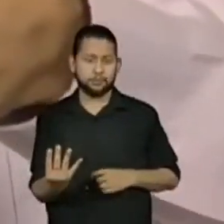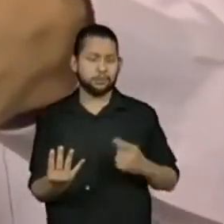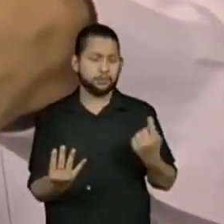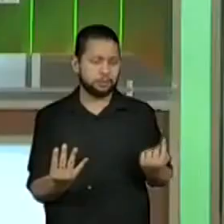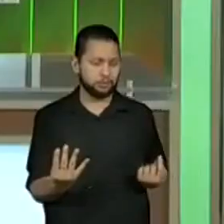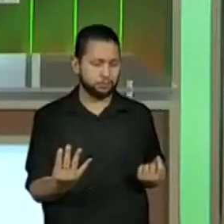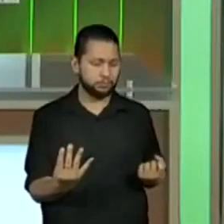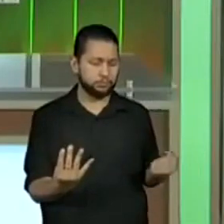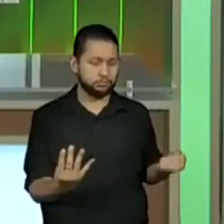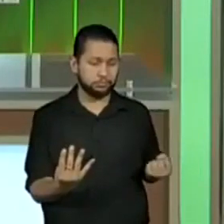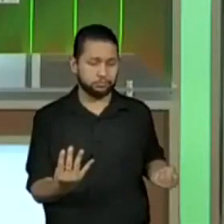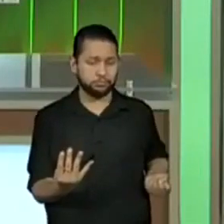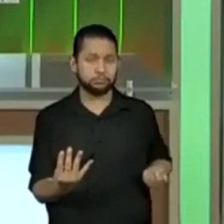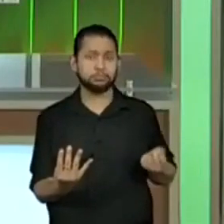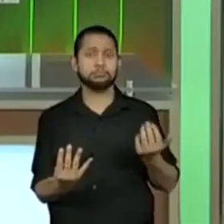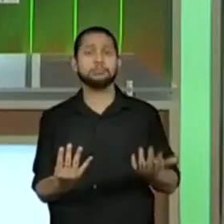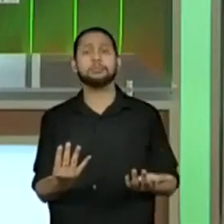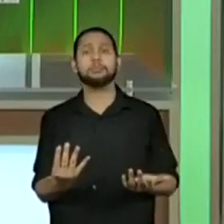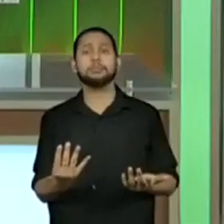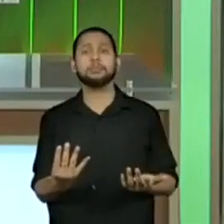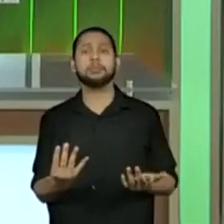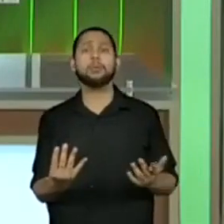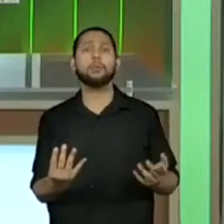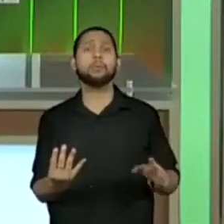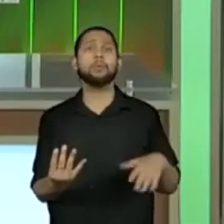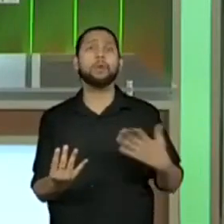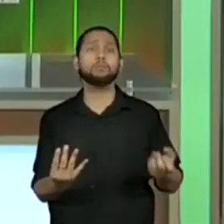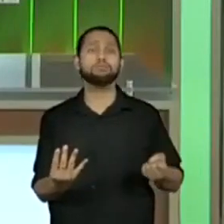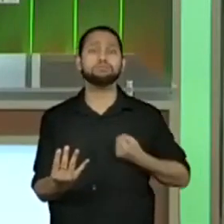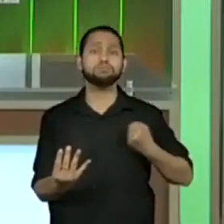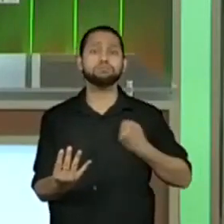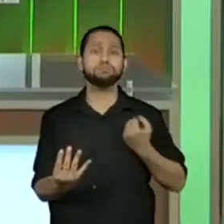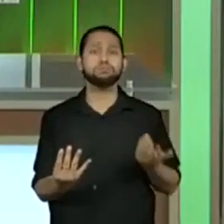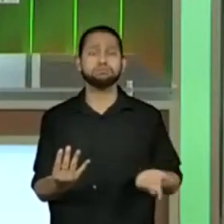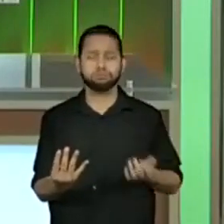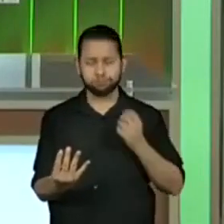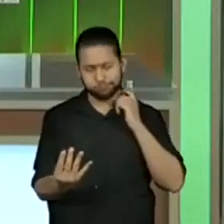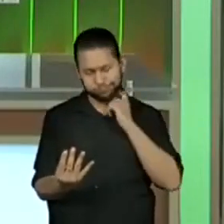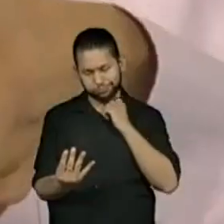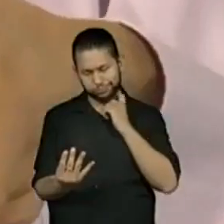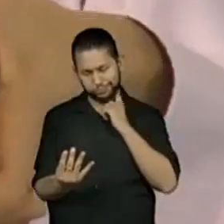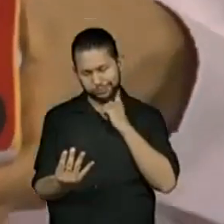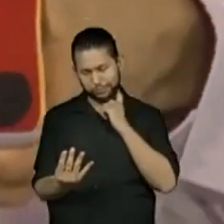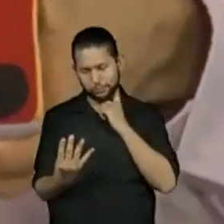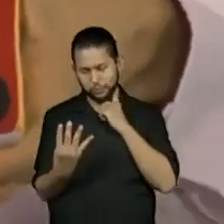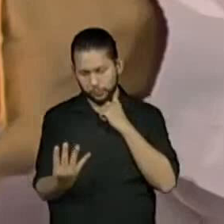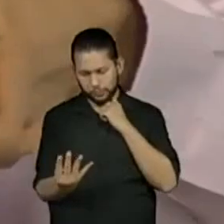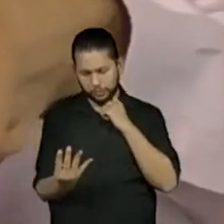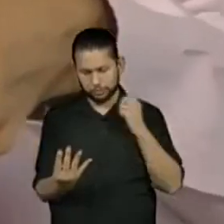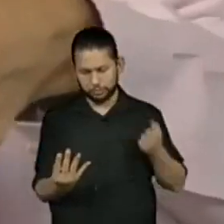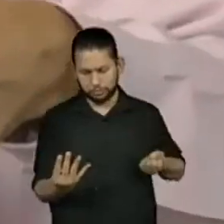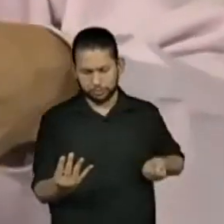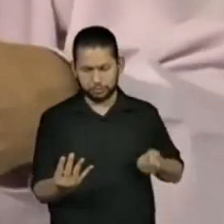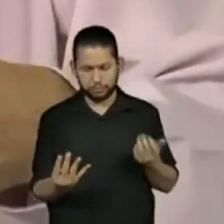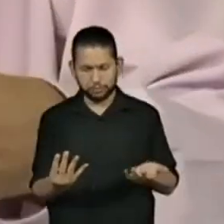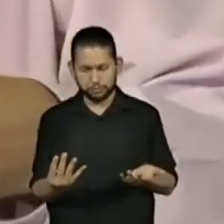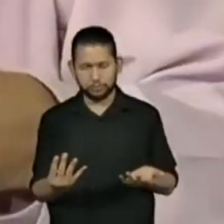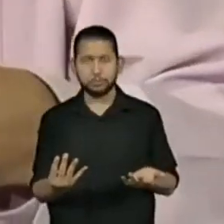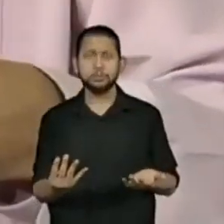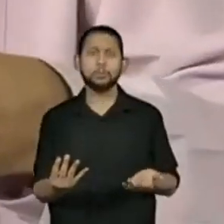segundo dado deve cair com qual face voltada para cima, para que se totalize 6?